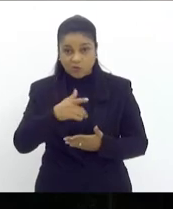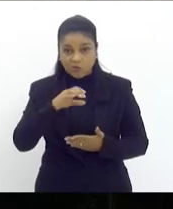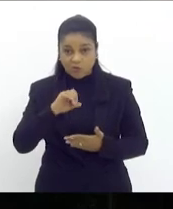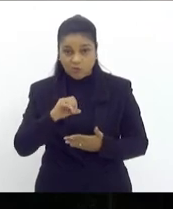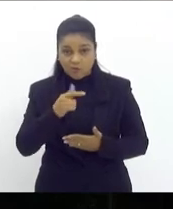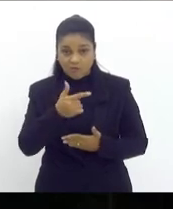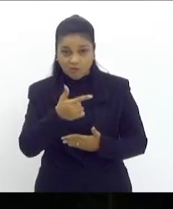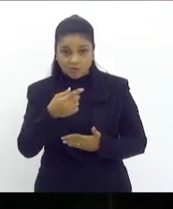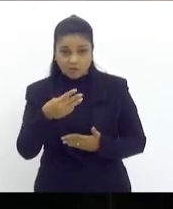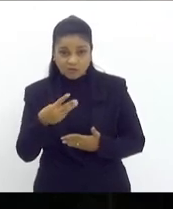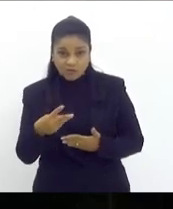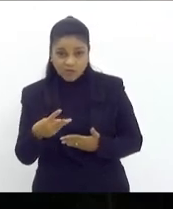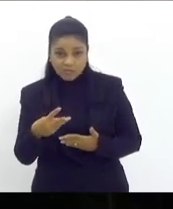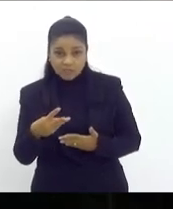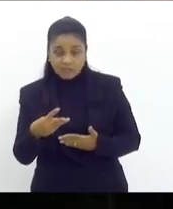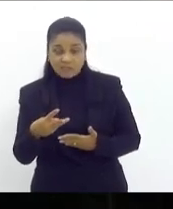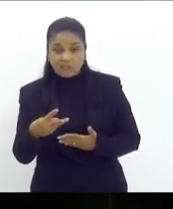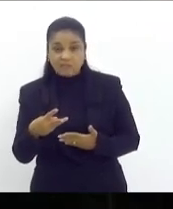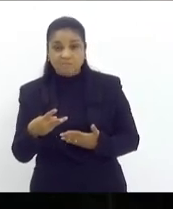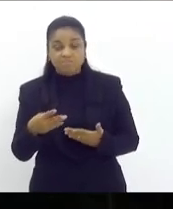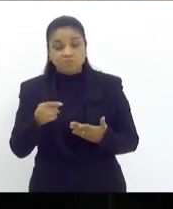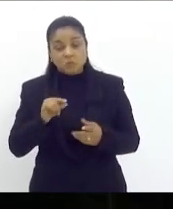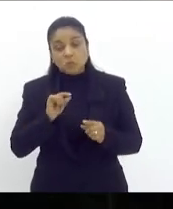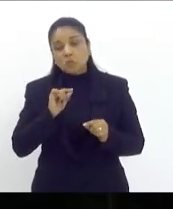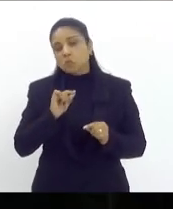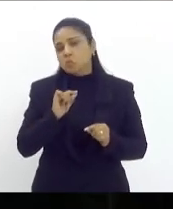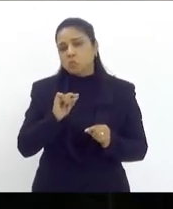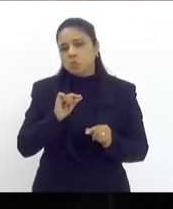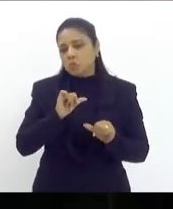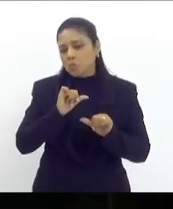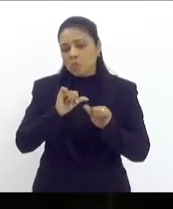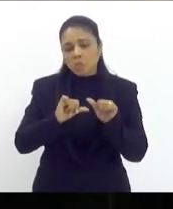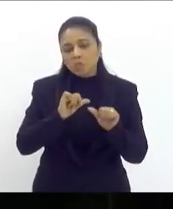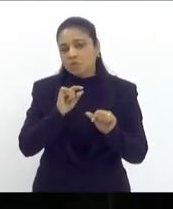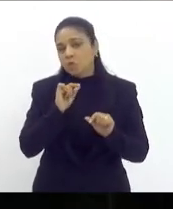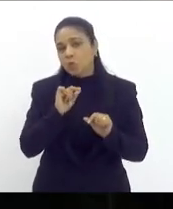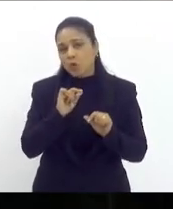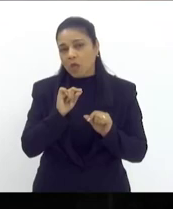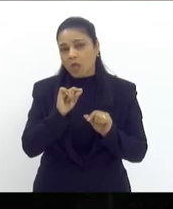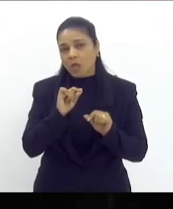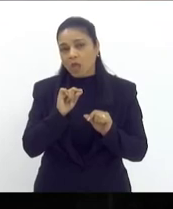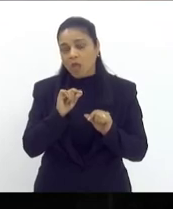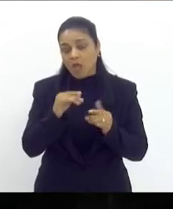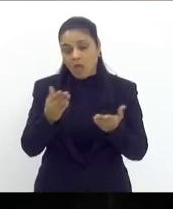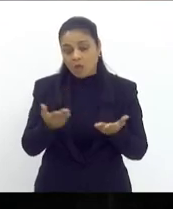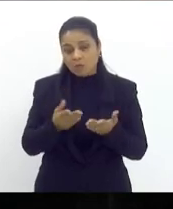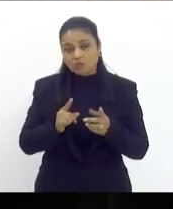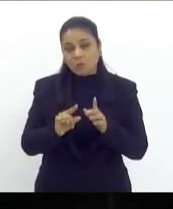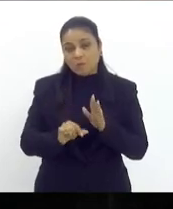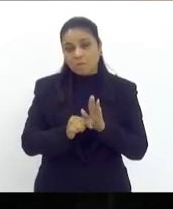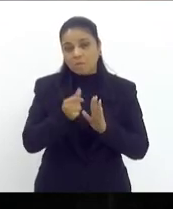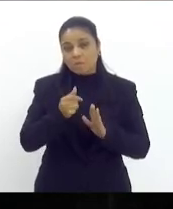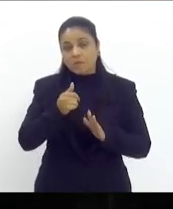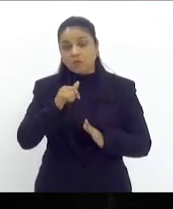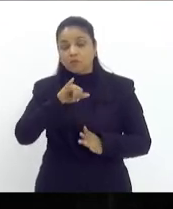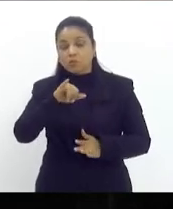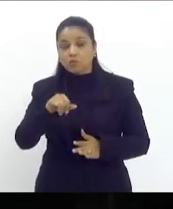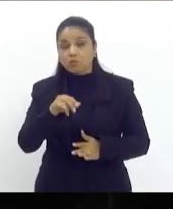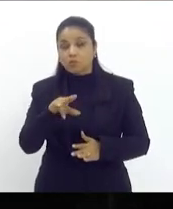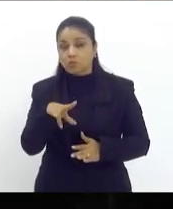evidentemente a única coisa que se alterou é agora a partir de 1º de junho